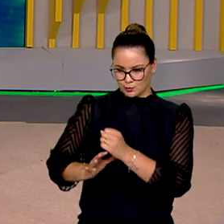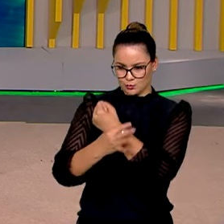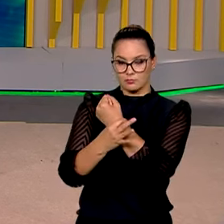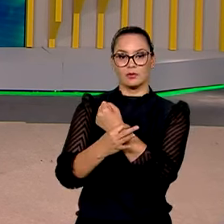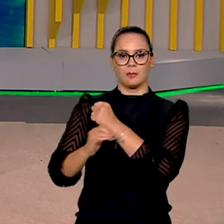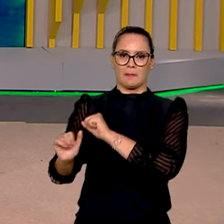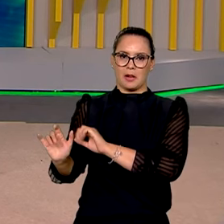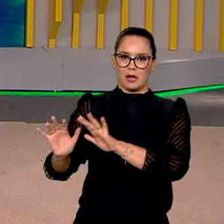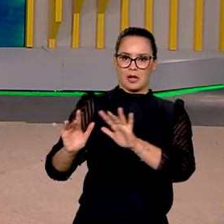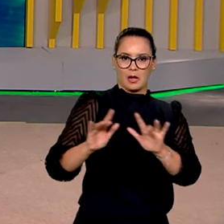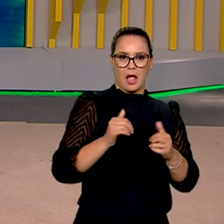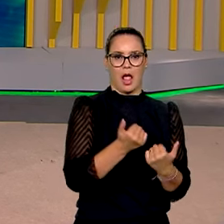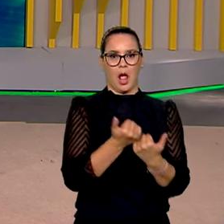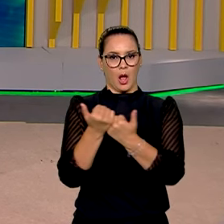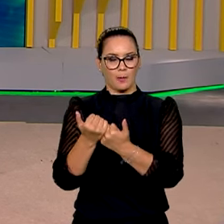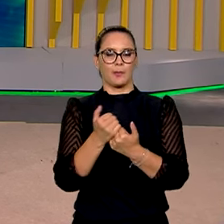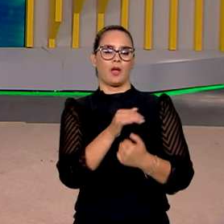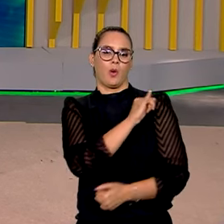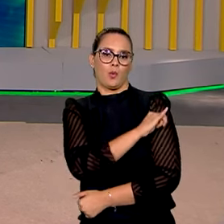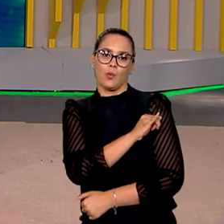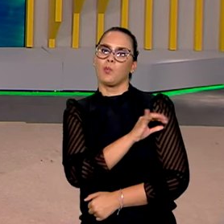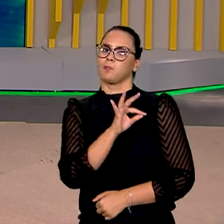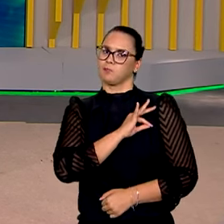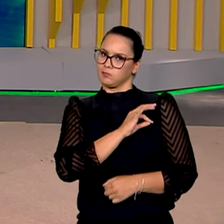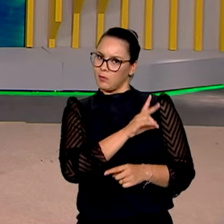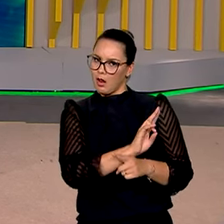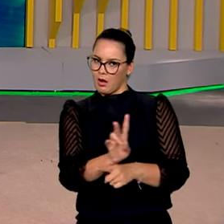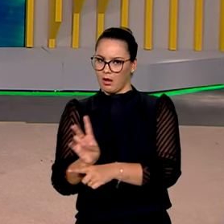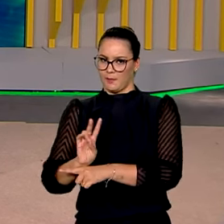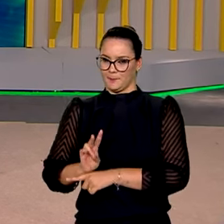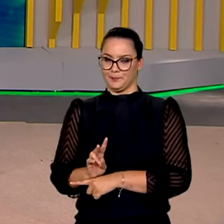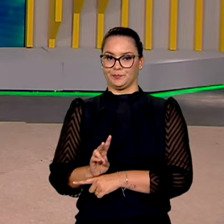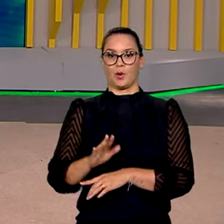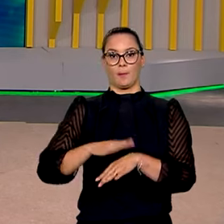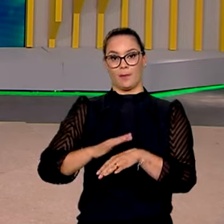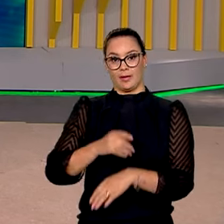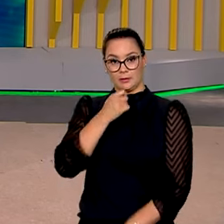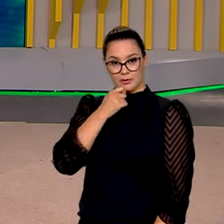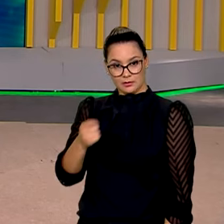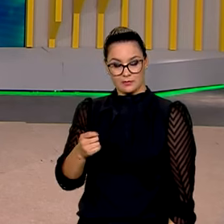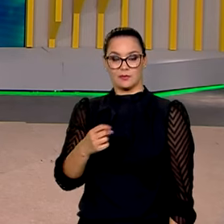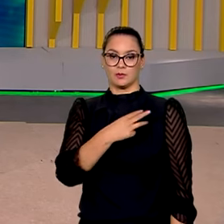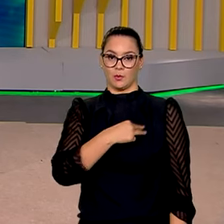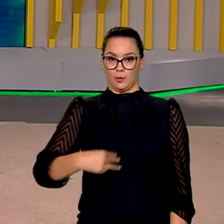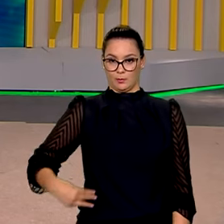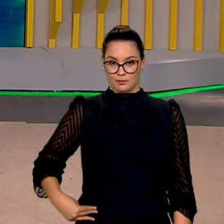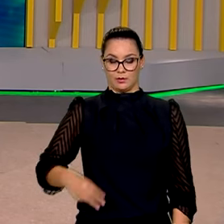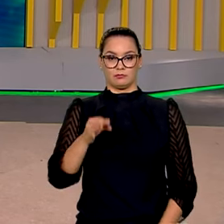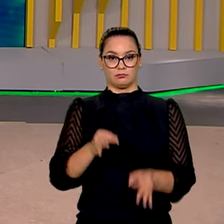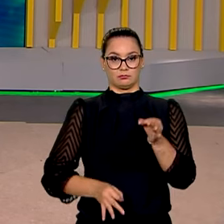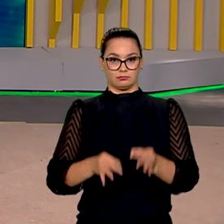vão apoiar o Estado no policiamento ostensivo. É durante coletiva de imprensa, o ministro da Justiça e Segurança